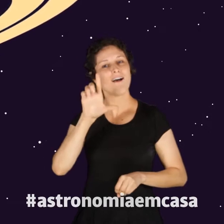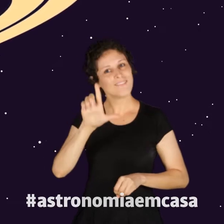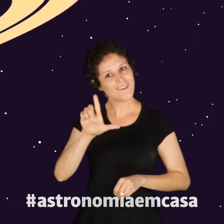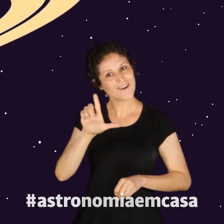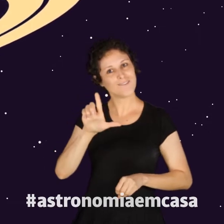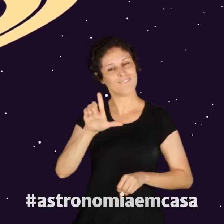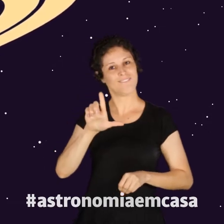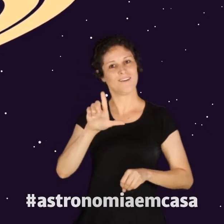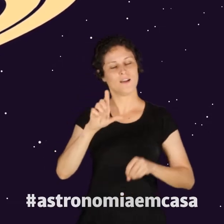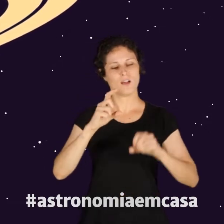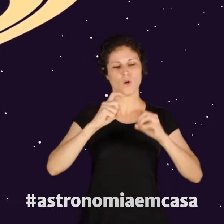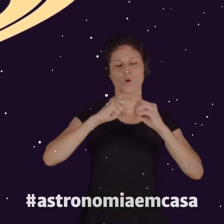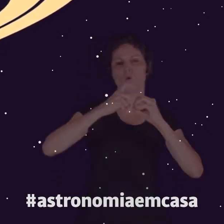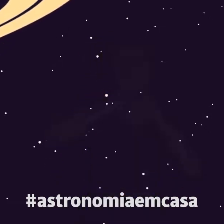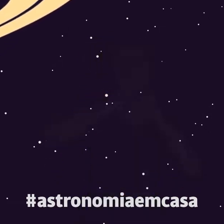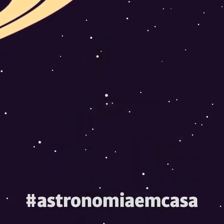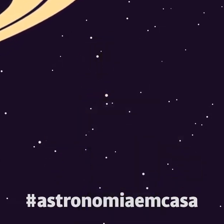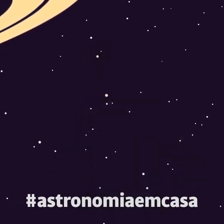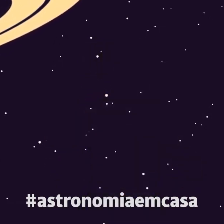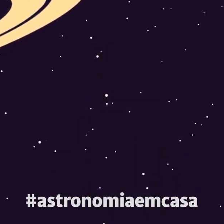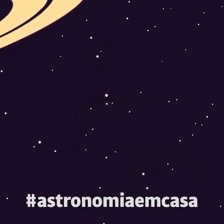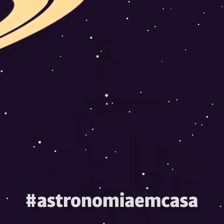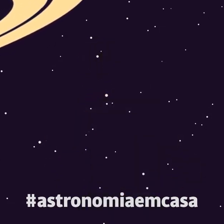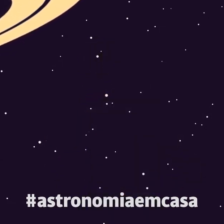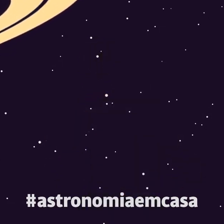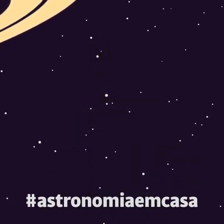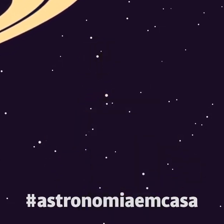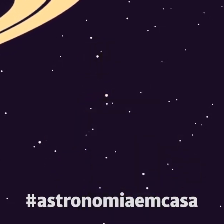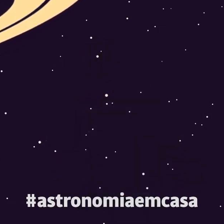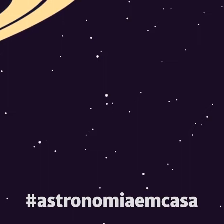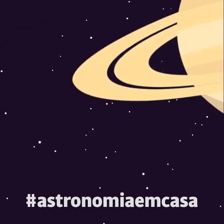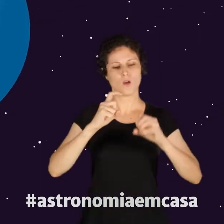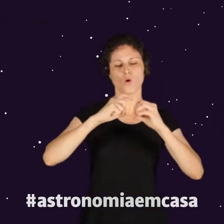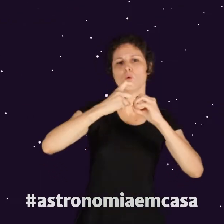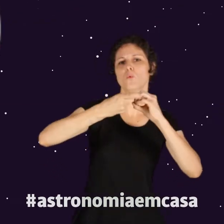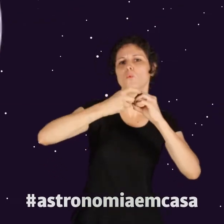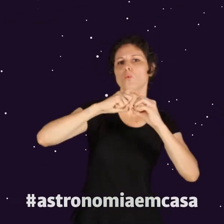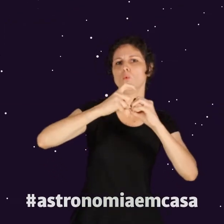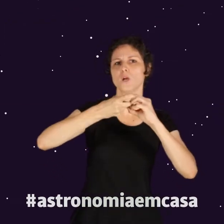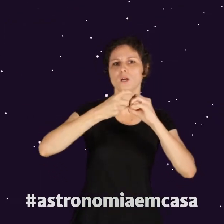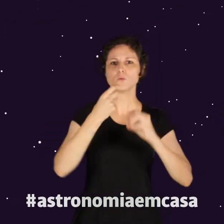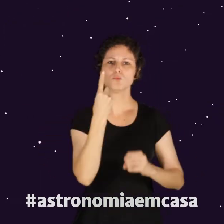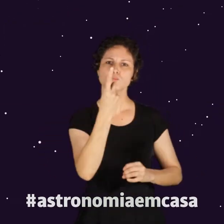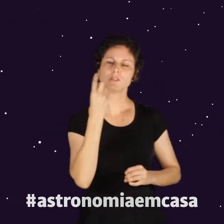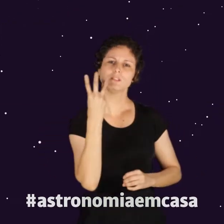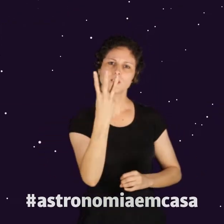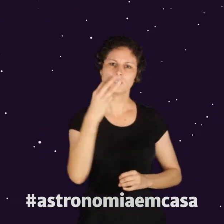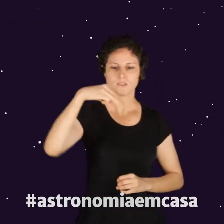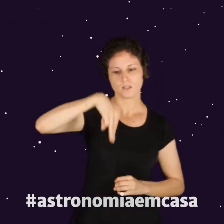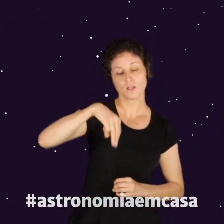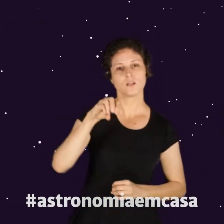anéis. Mas detalhe, todos os planetas gasosos também tem anéis. Urano, o